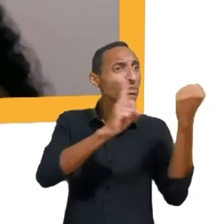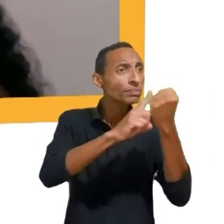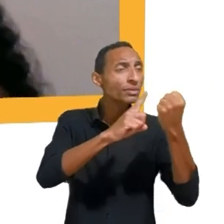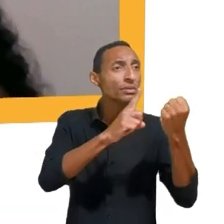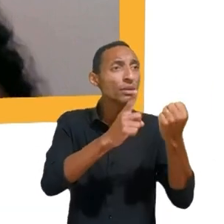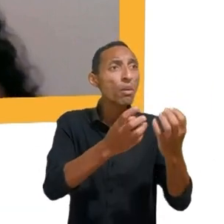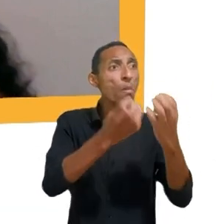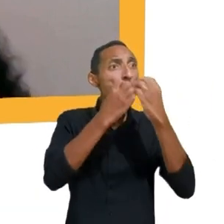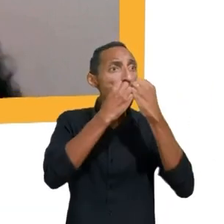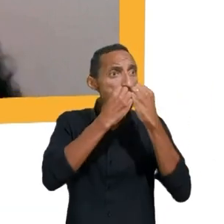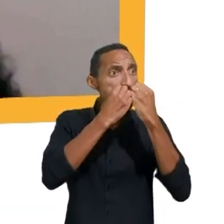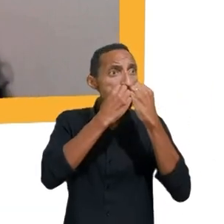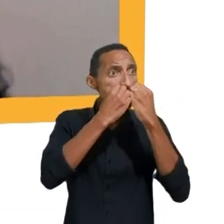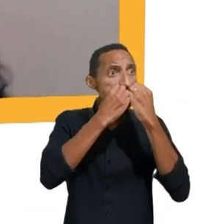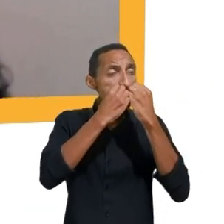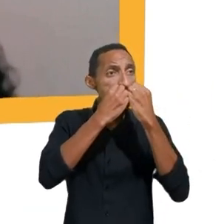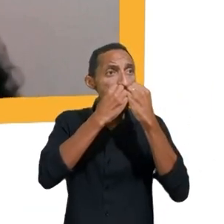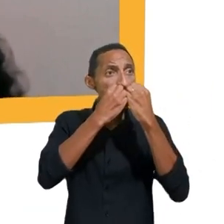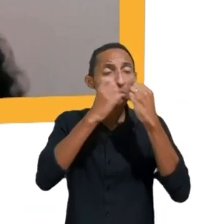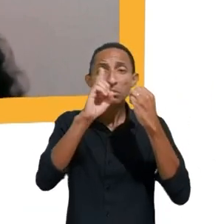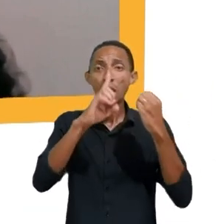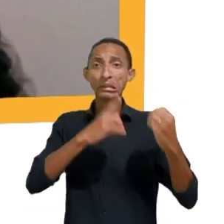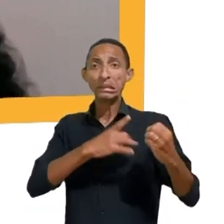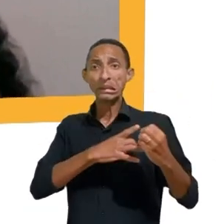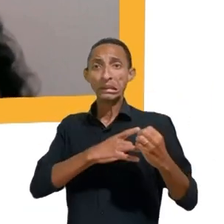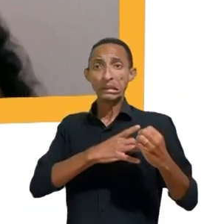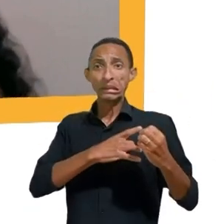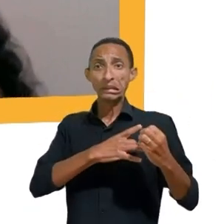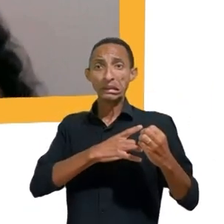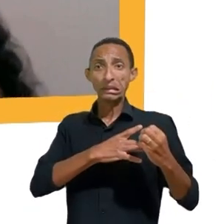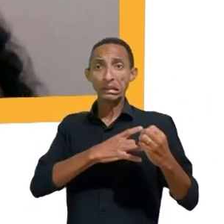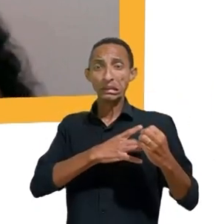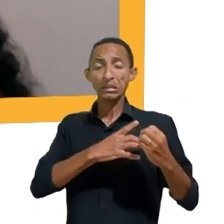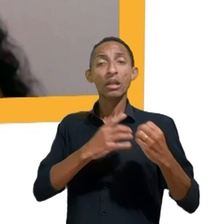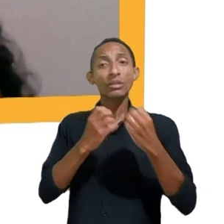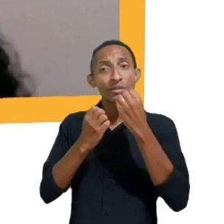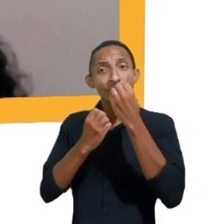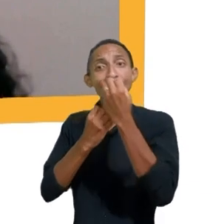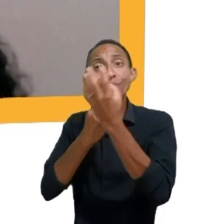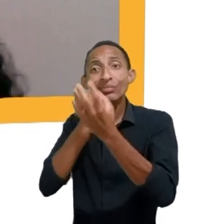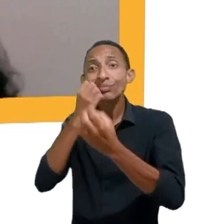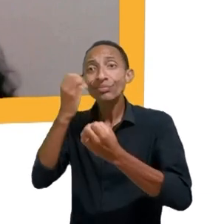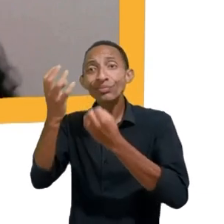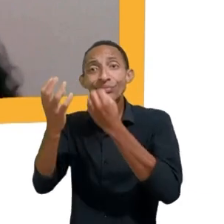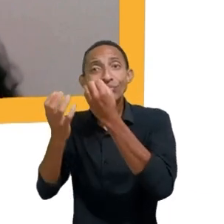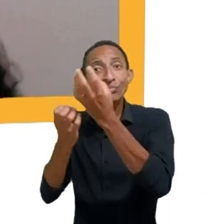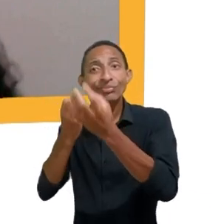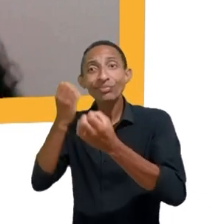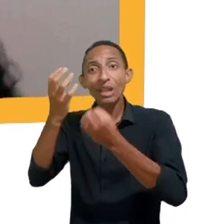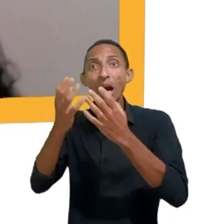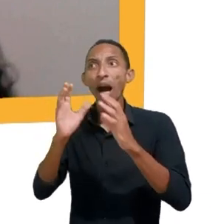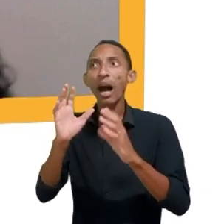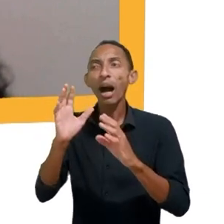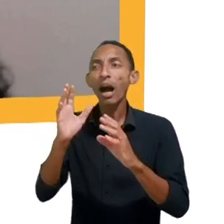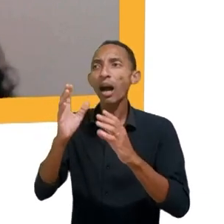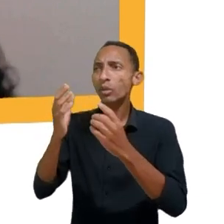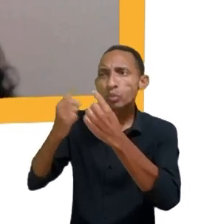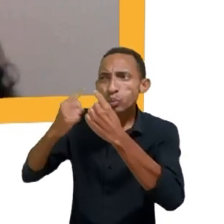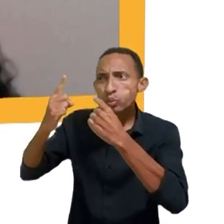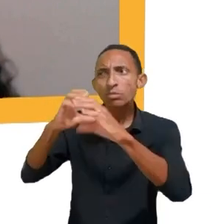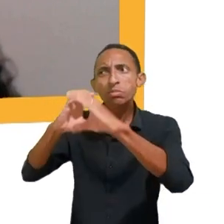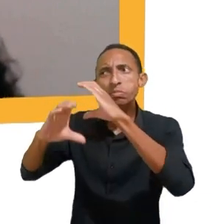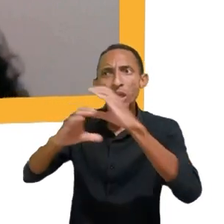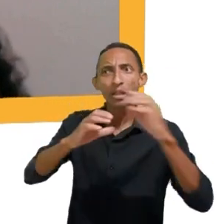deveria ser um receio porque um problema só começa a ser resolvido quando a gente fala sobre ele então a importância de falar sobre um